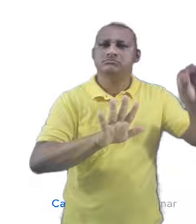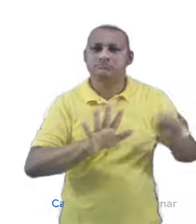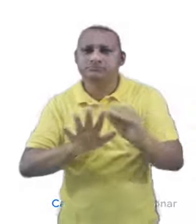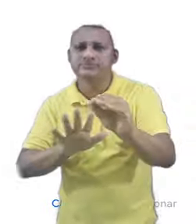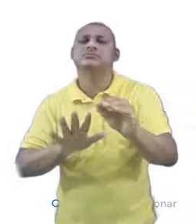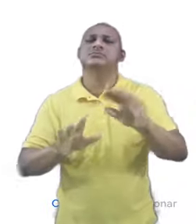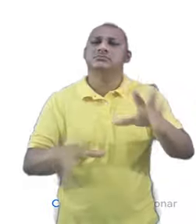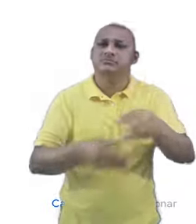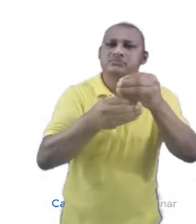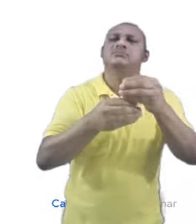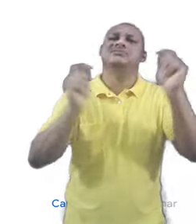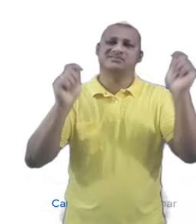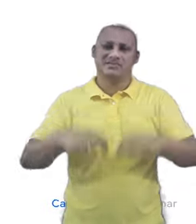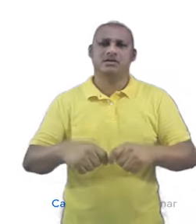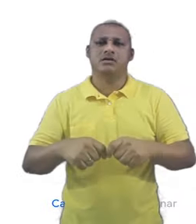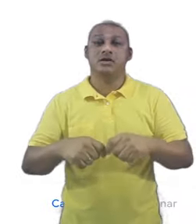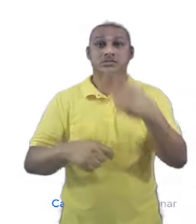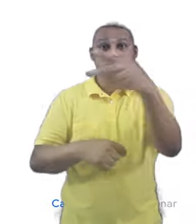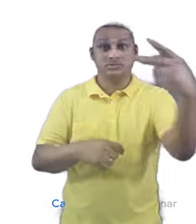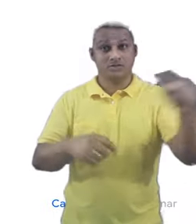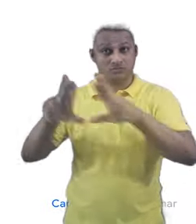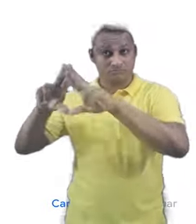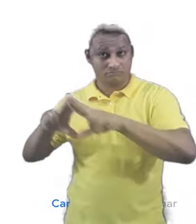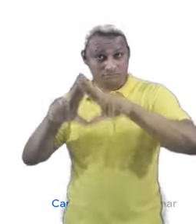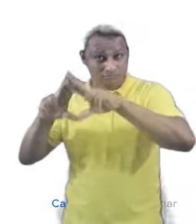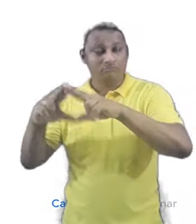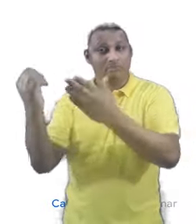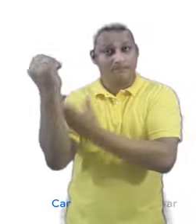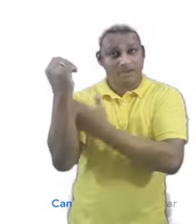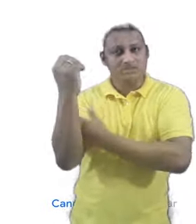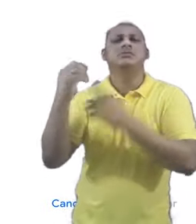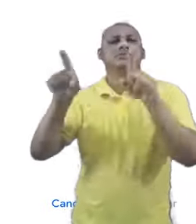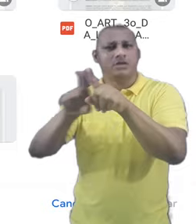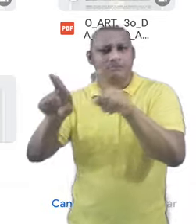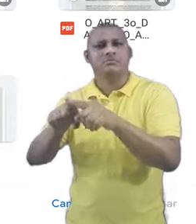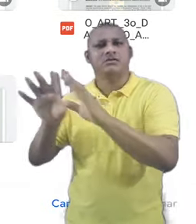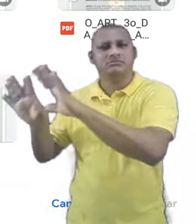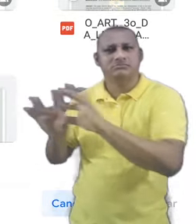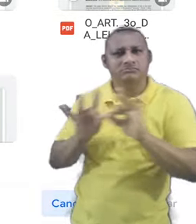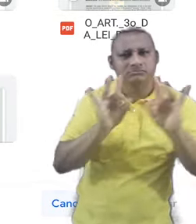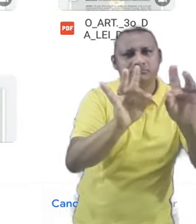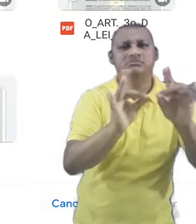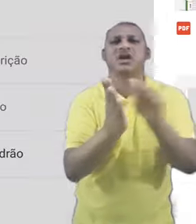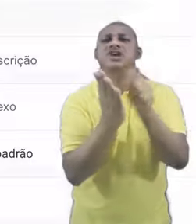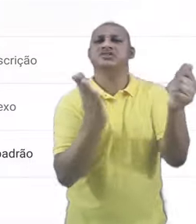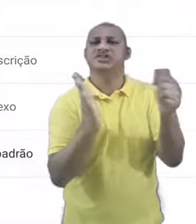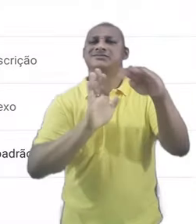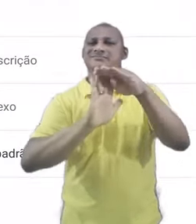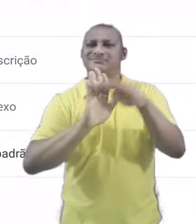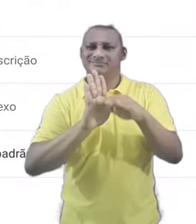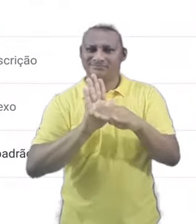próxima